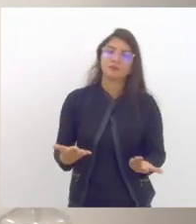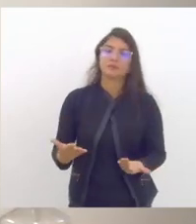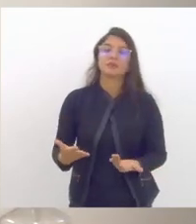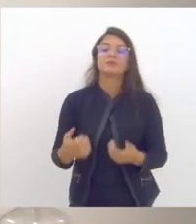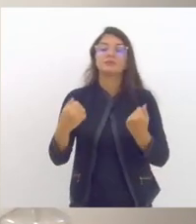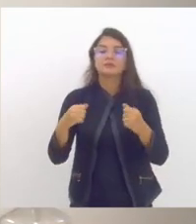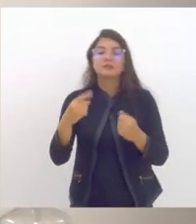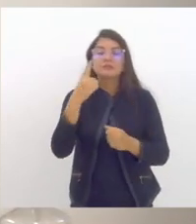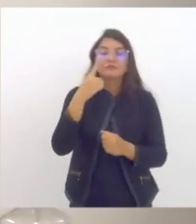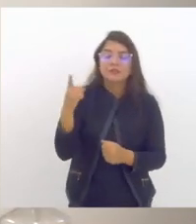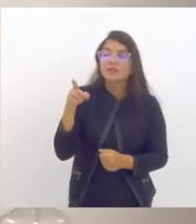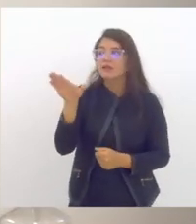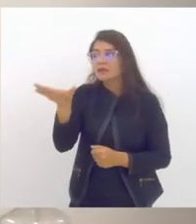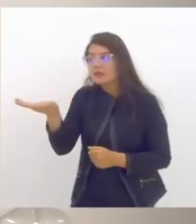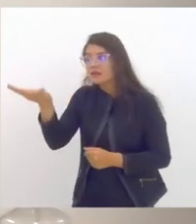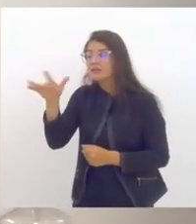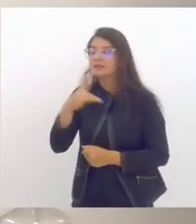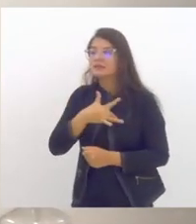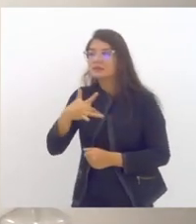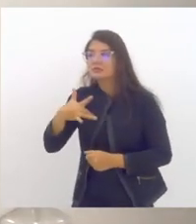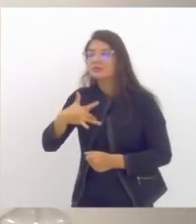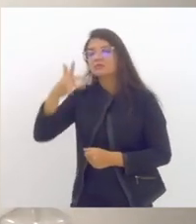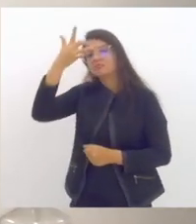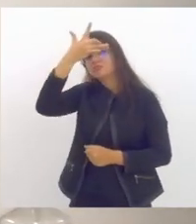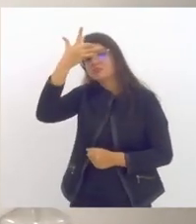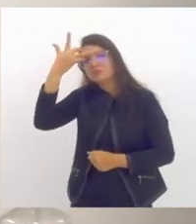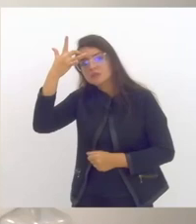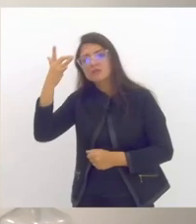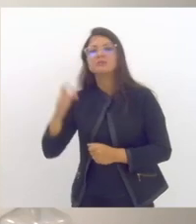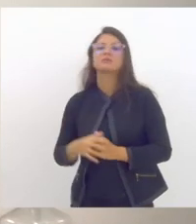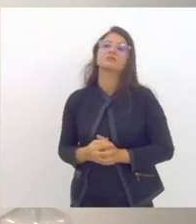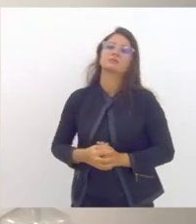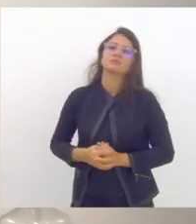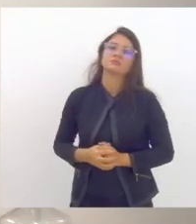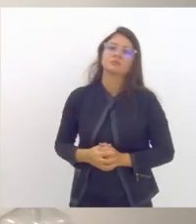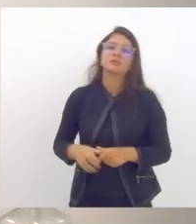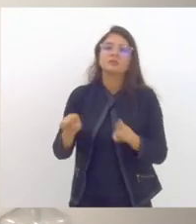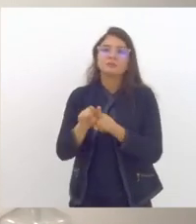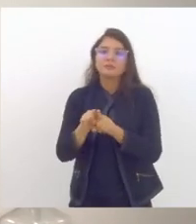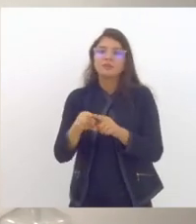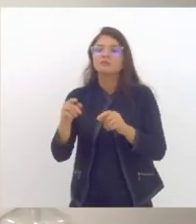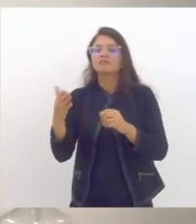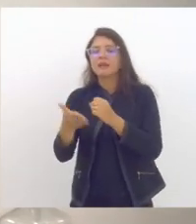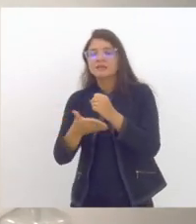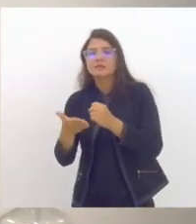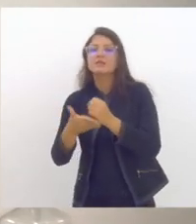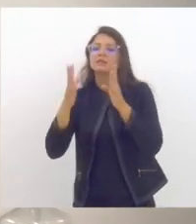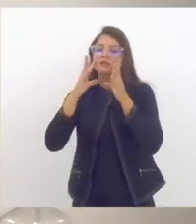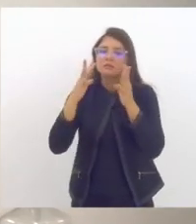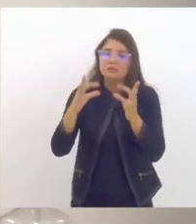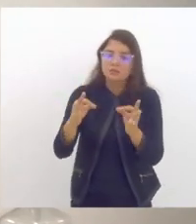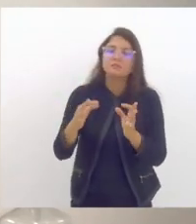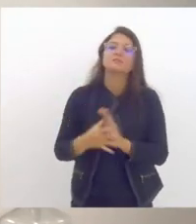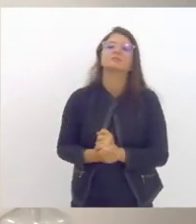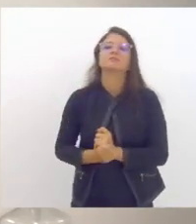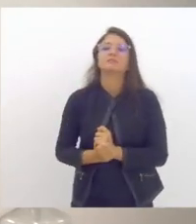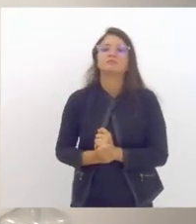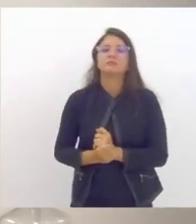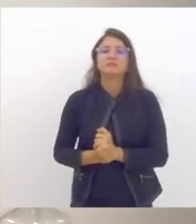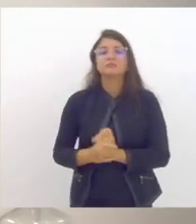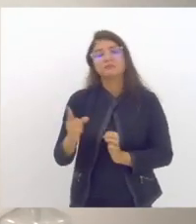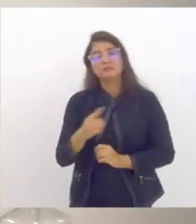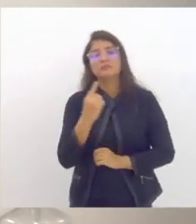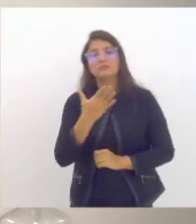mental e com a rede de atenção básica a gente sabe que as assistentes sociais são formadas com essa